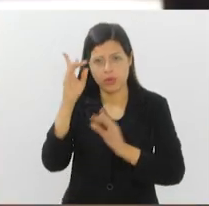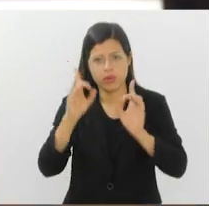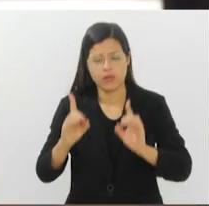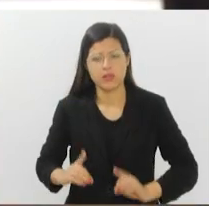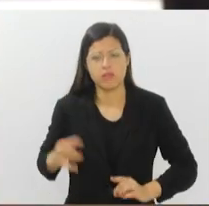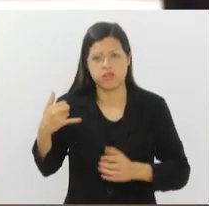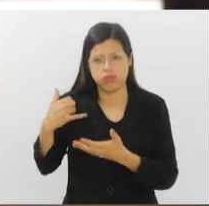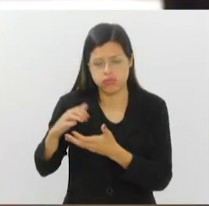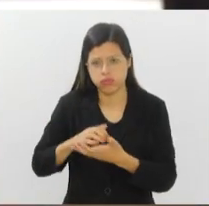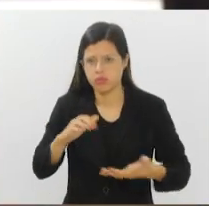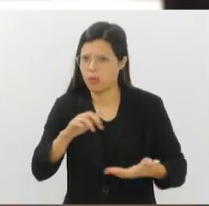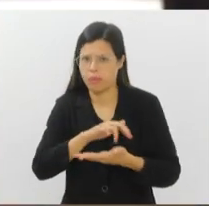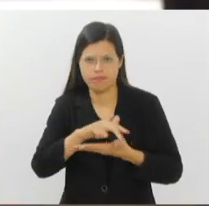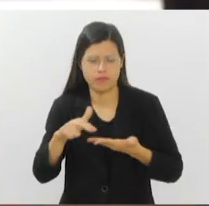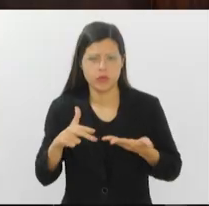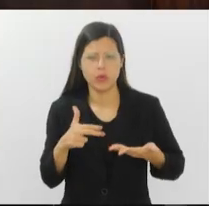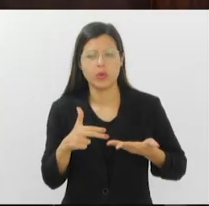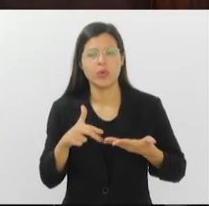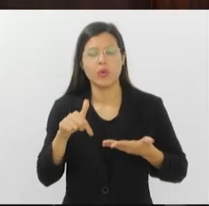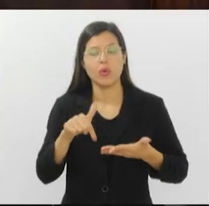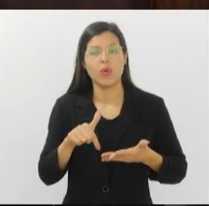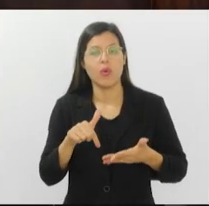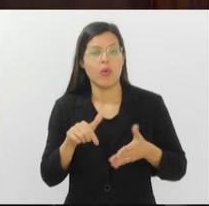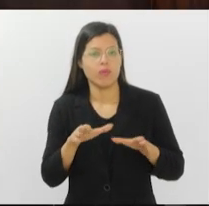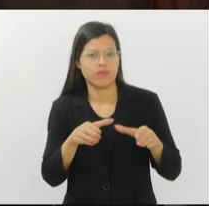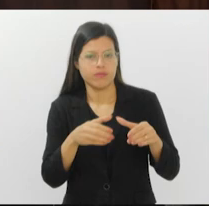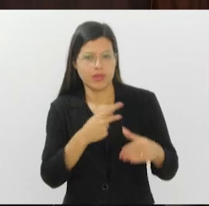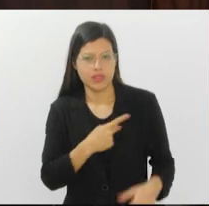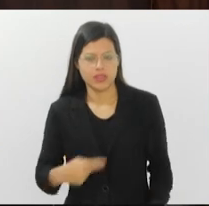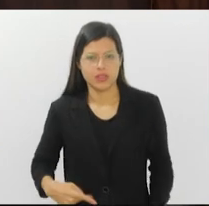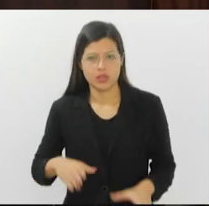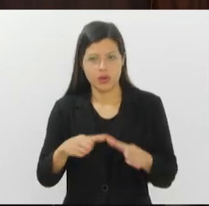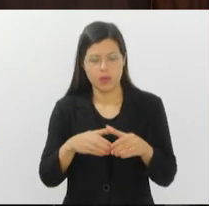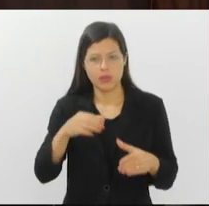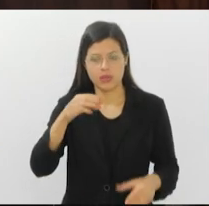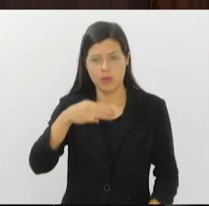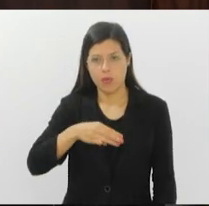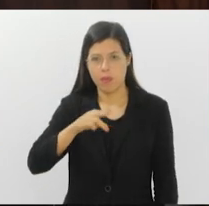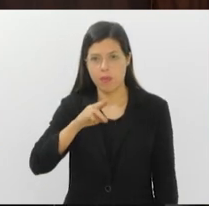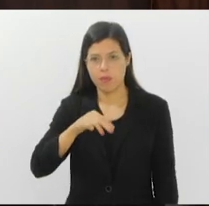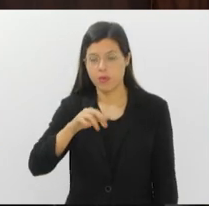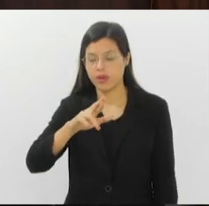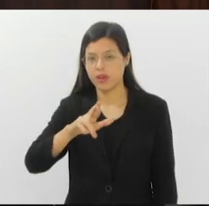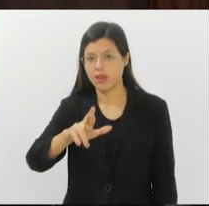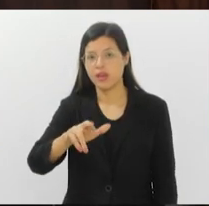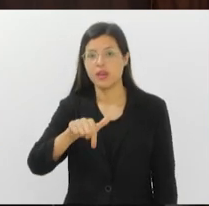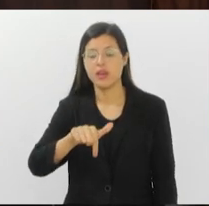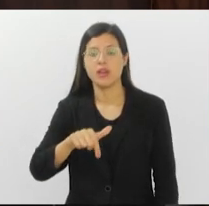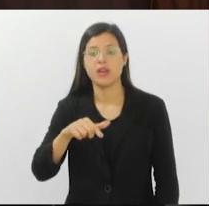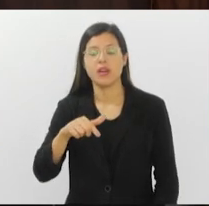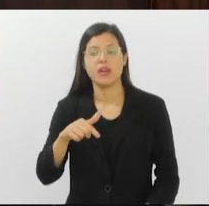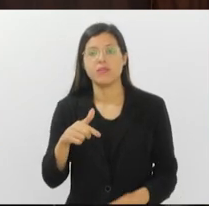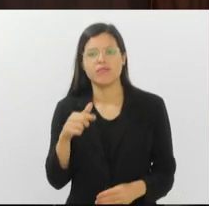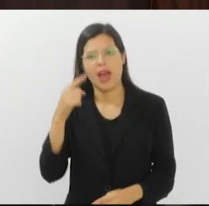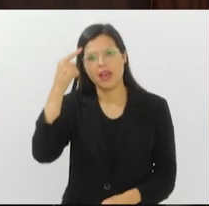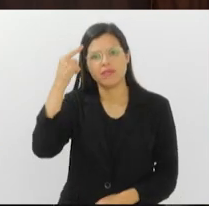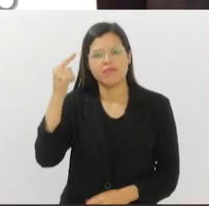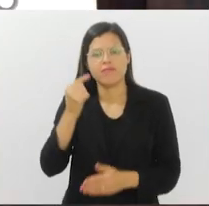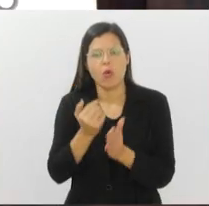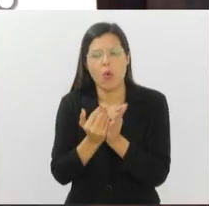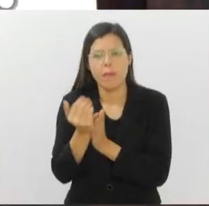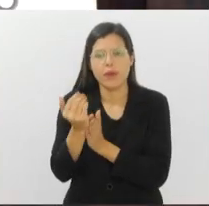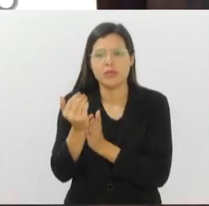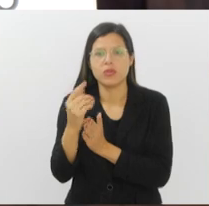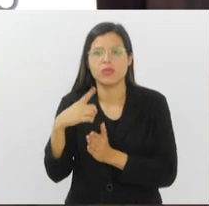da comissão, deputado Munir Neto, a iniciativa surgiu após relatos de idosos na audiência pública Junho Violeta